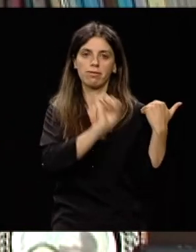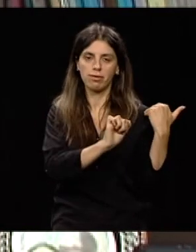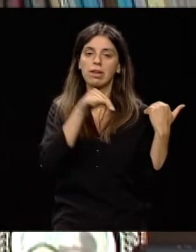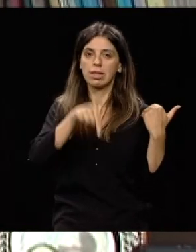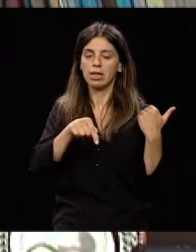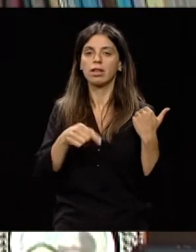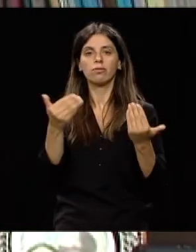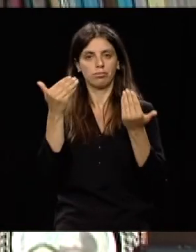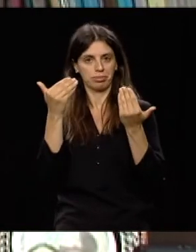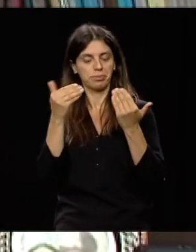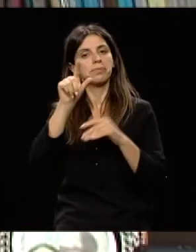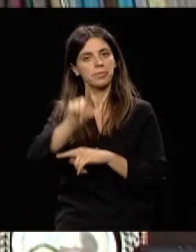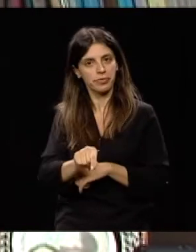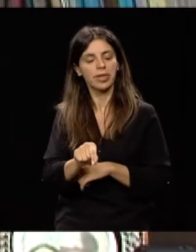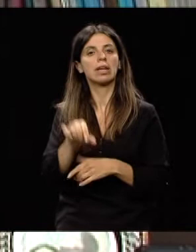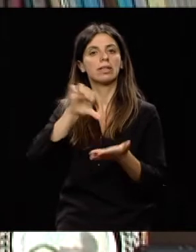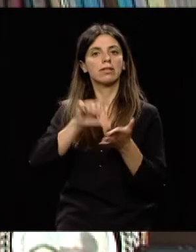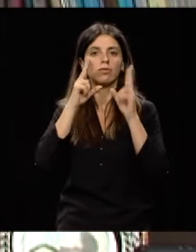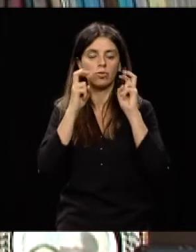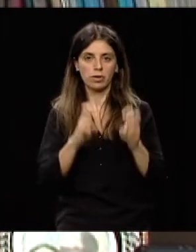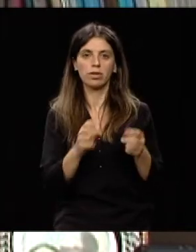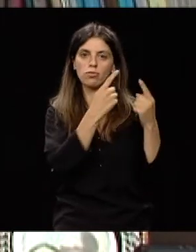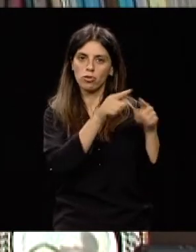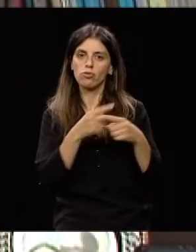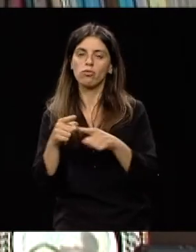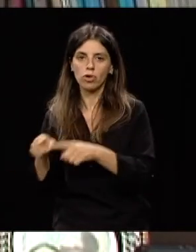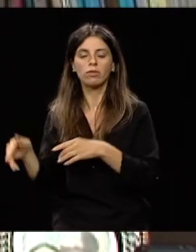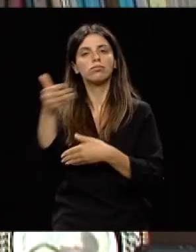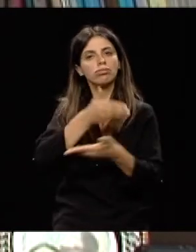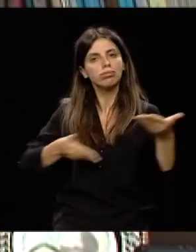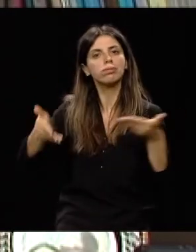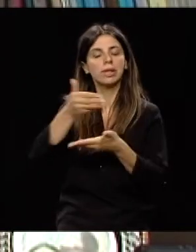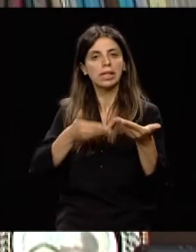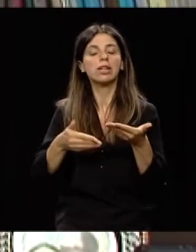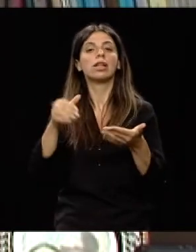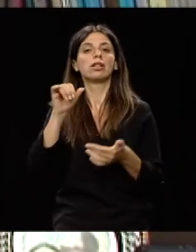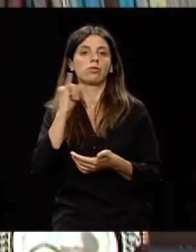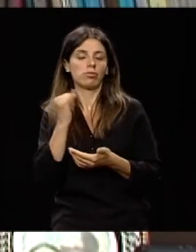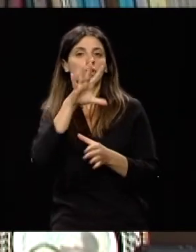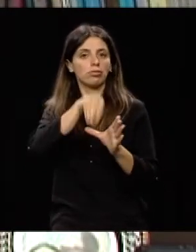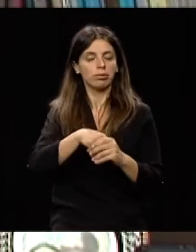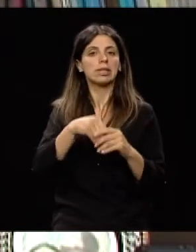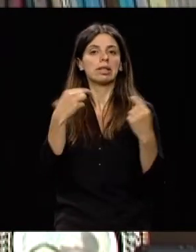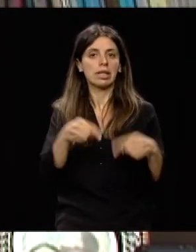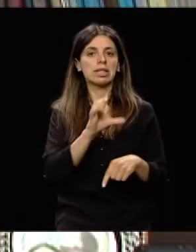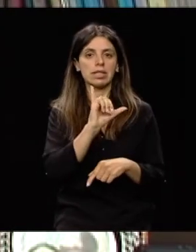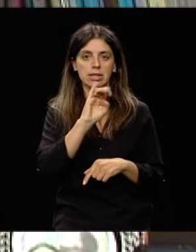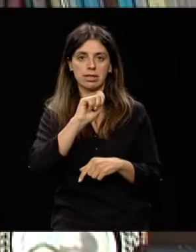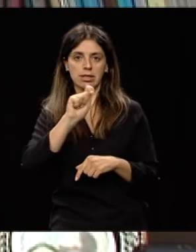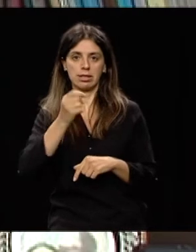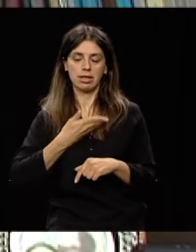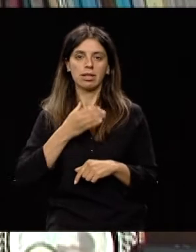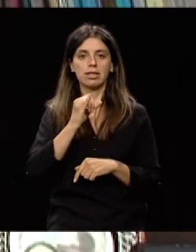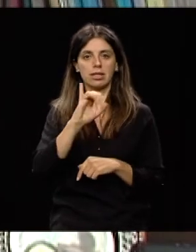também a colaboração entre os diferentes centros de investigação que temos no nosso instituto, o CISED, o CIDEI e a participação que temos no CERNAS e no ICESA.